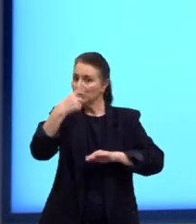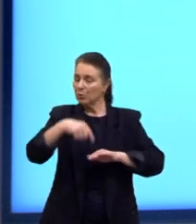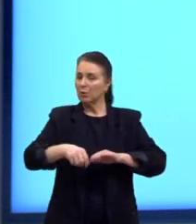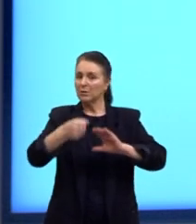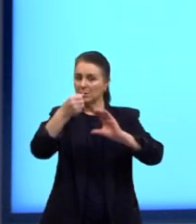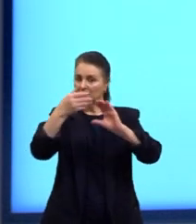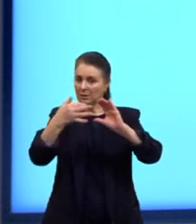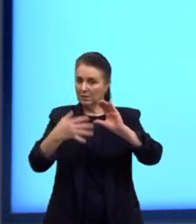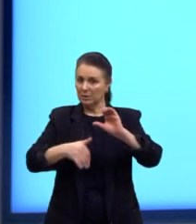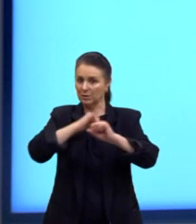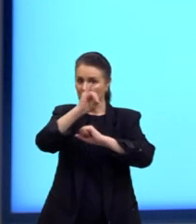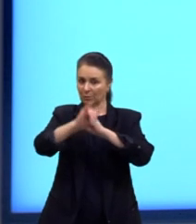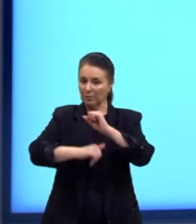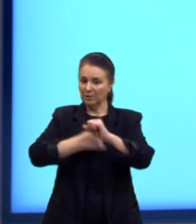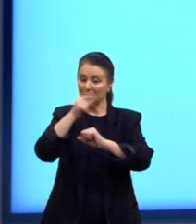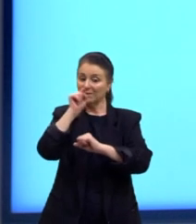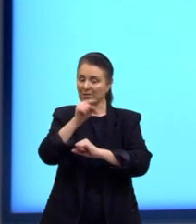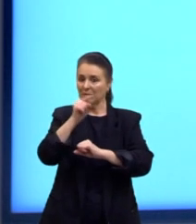material.